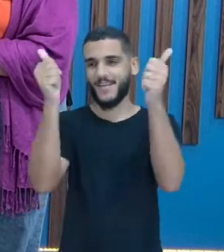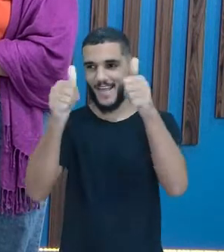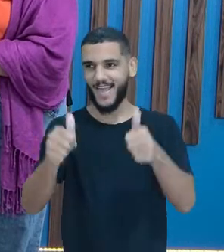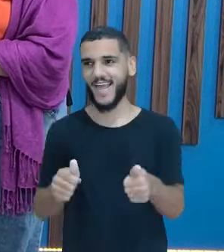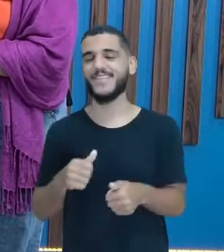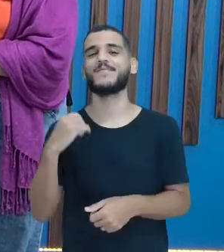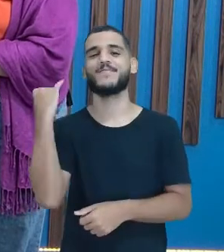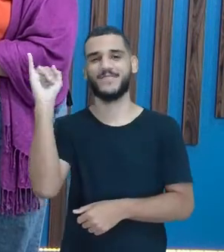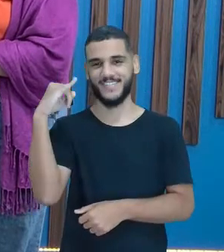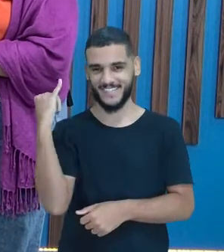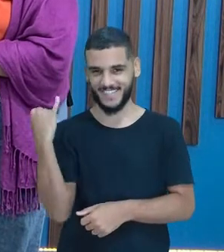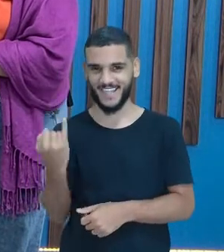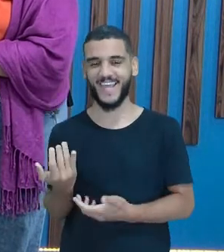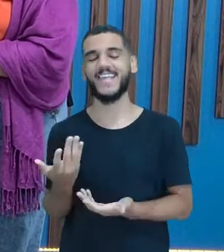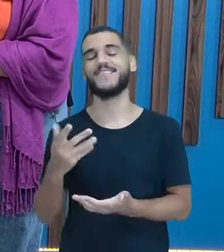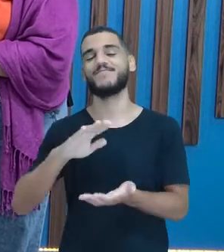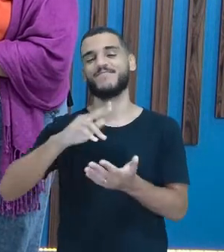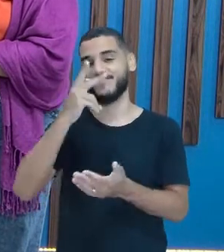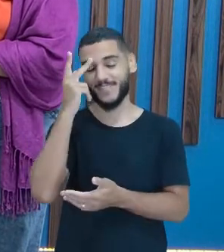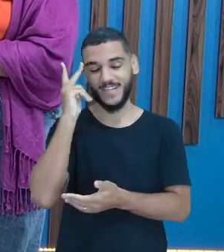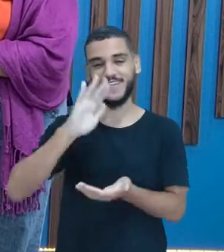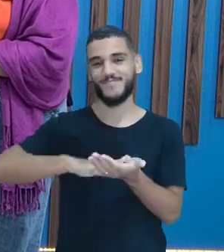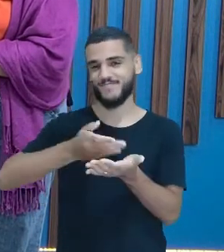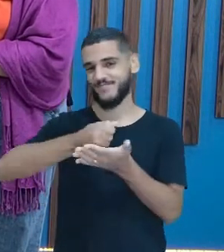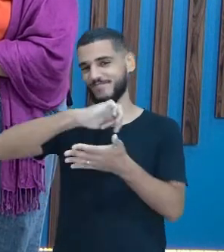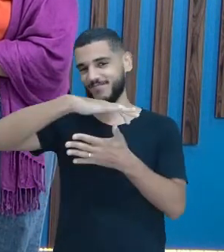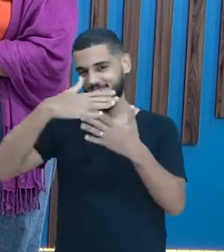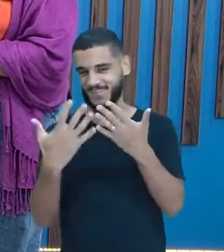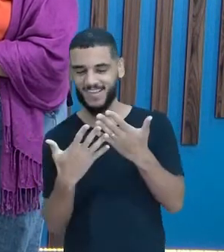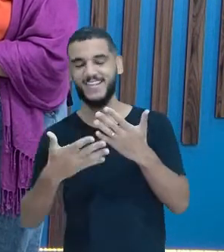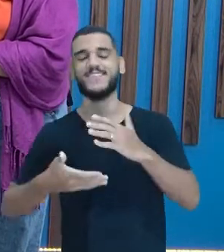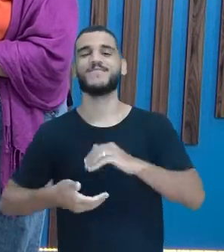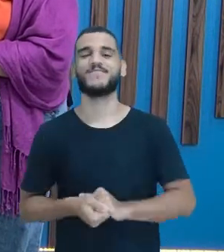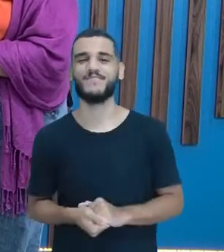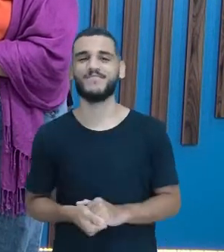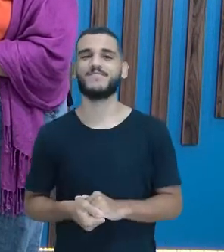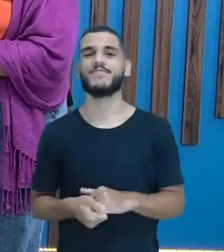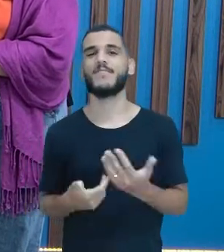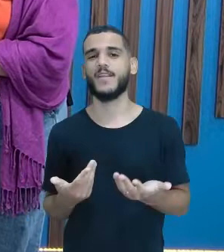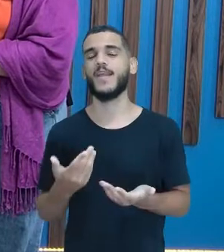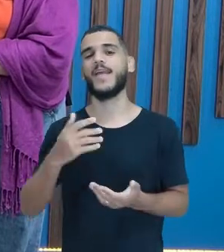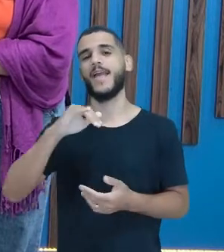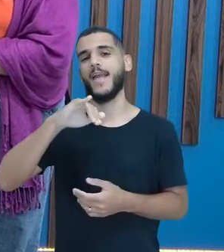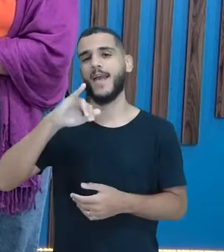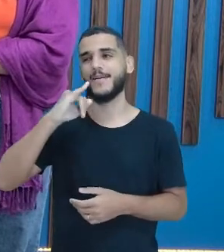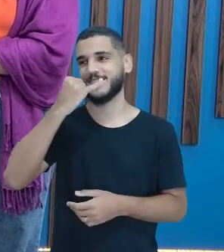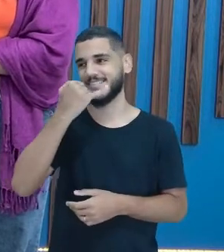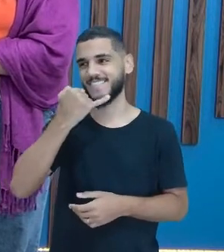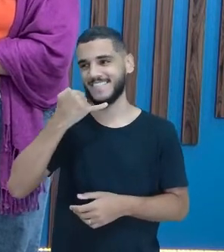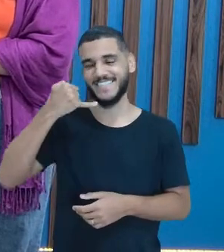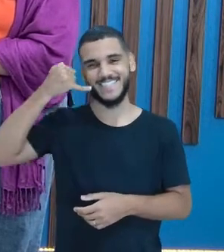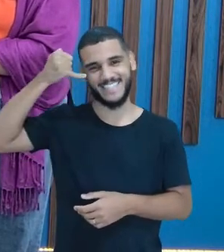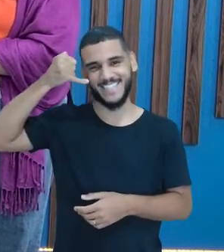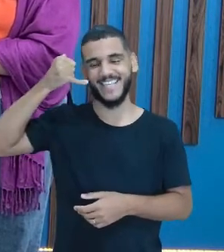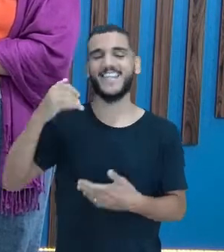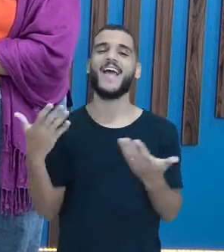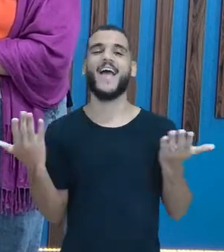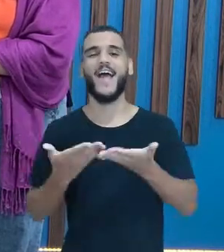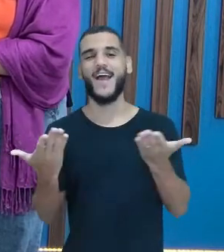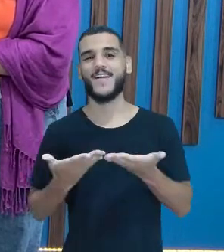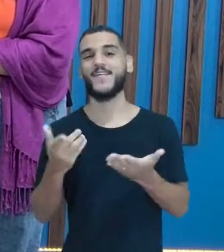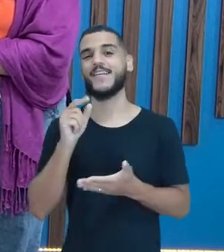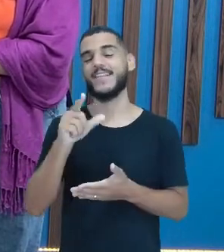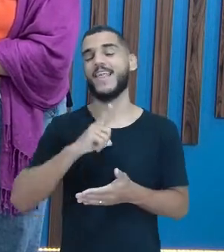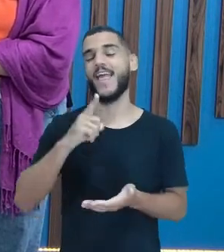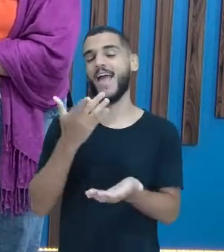Janaína Cabral. Clisma está fazendo os sinais para a gente em Libras. Dini está abrilhantando a aula